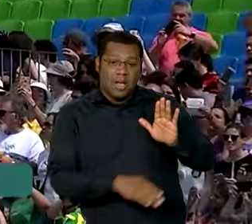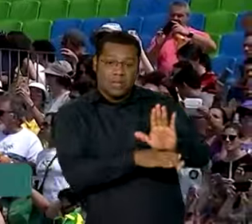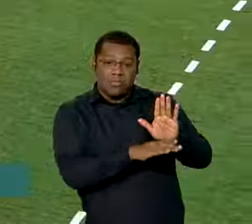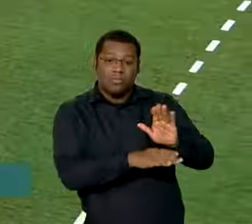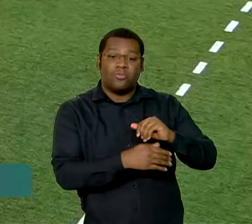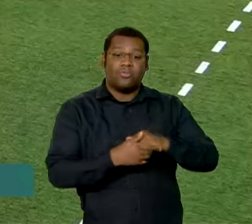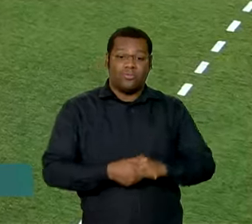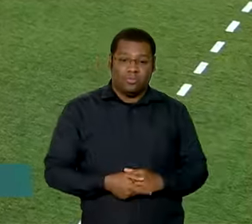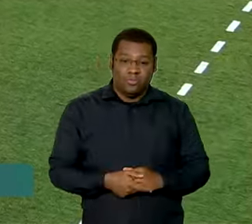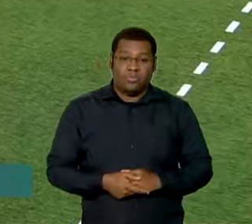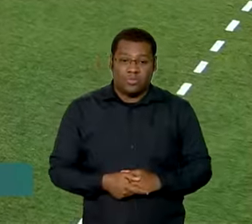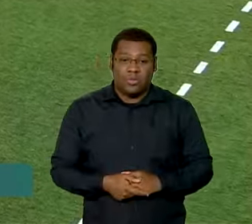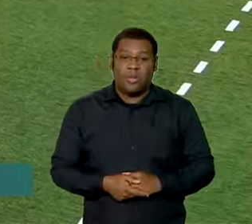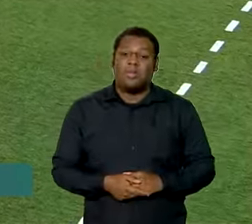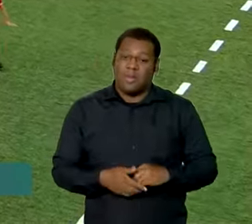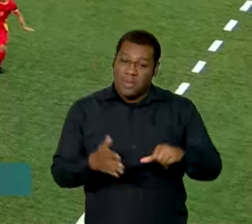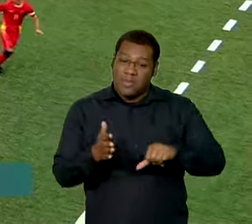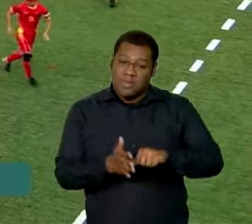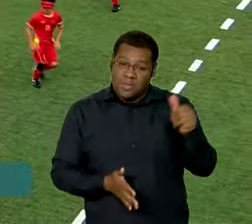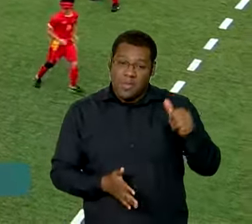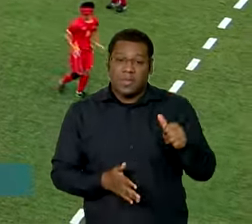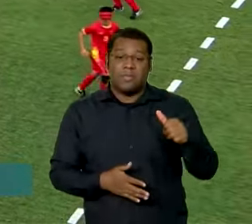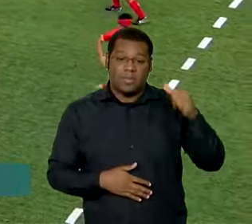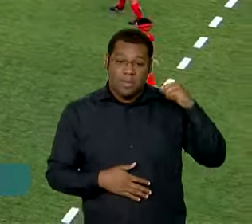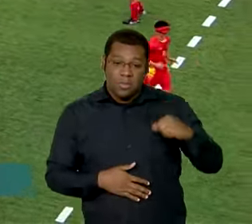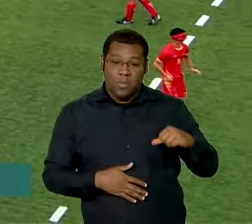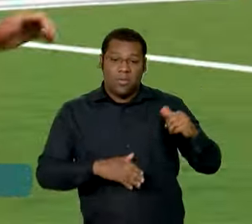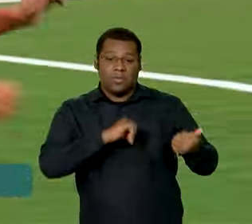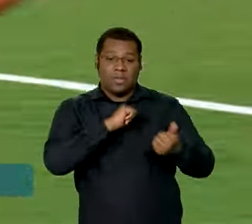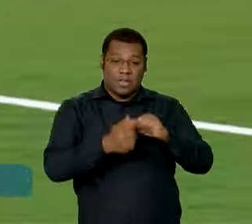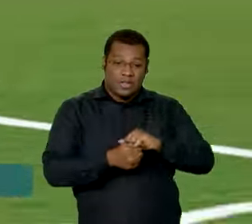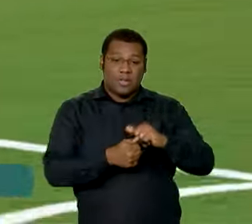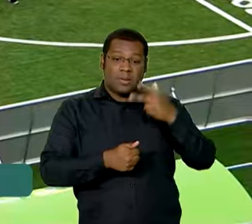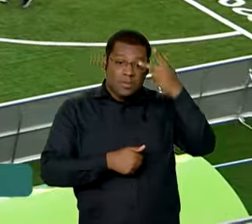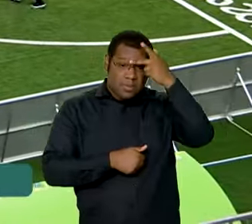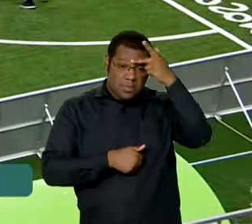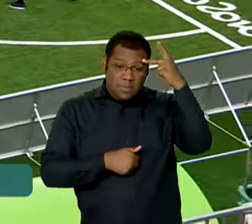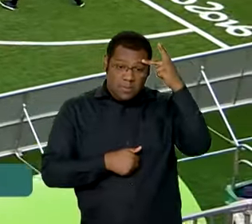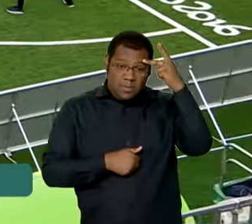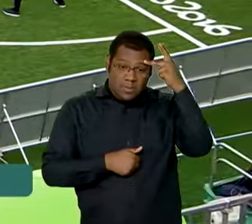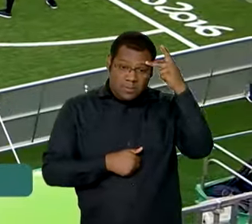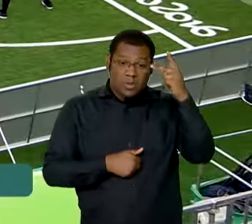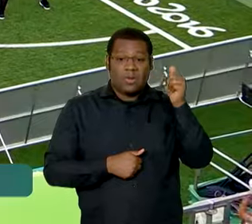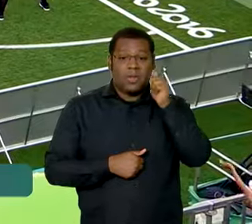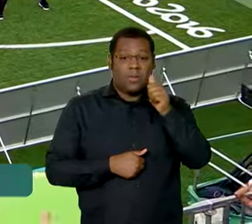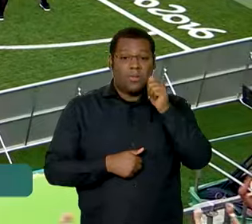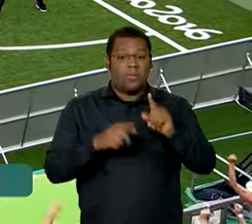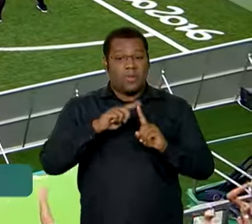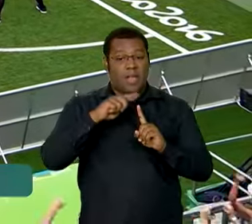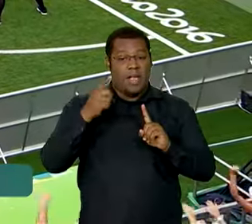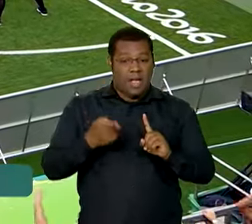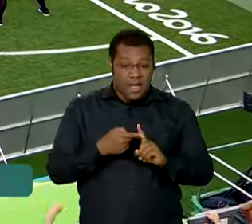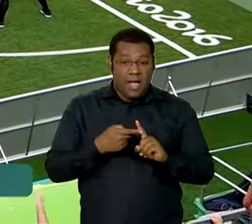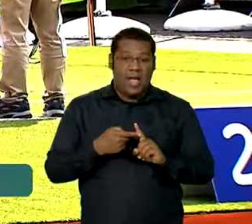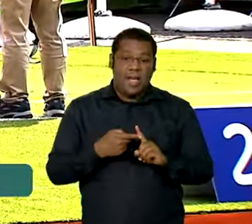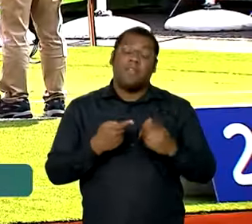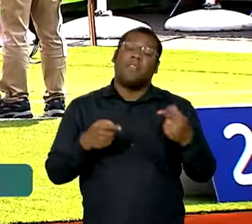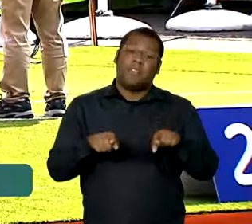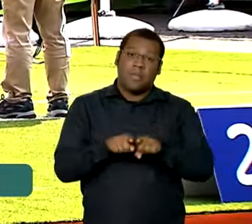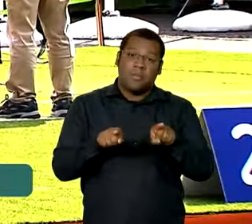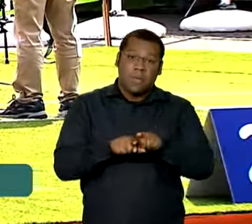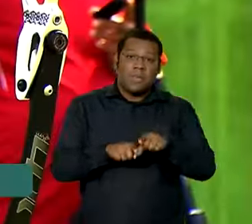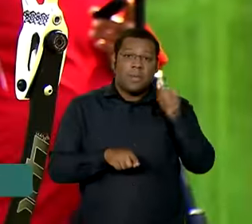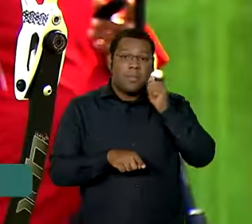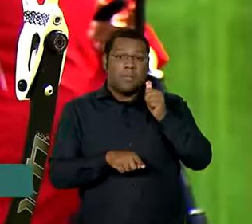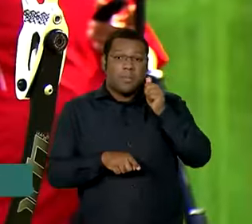contempladas pela primeira vez no Bolsa Atleta, como esportistas grávidas e no período pós-parto atletas surdos